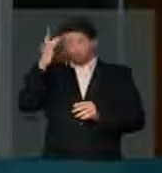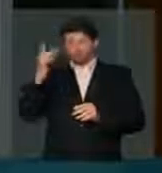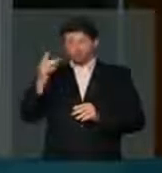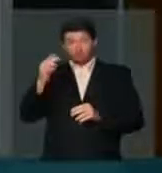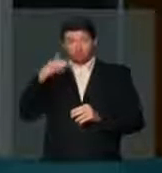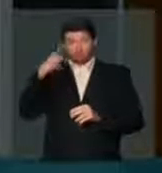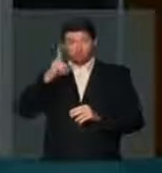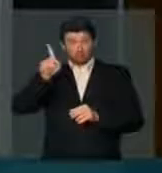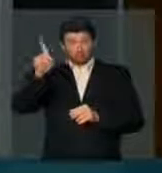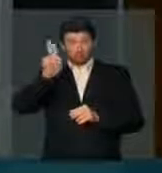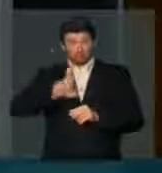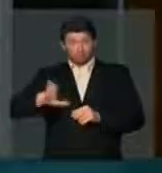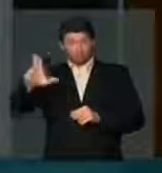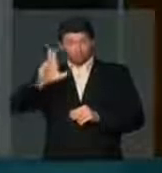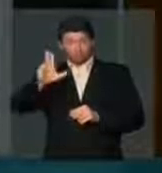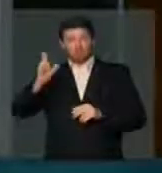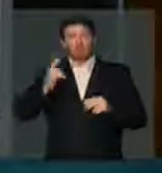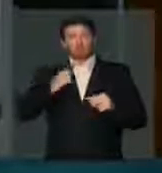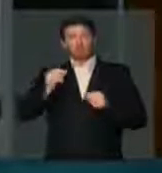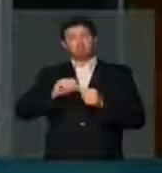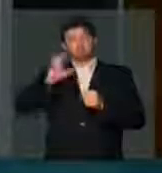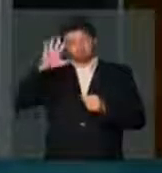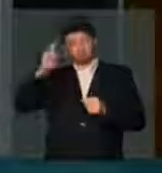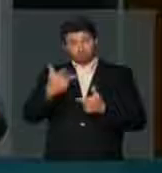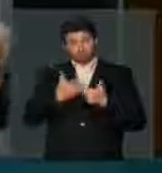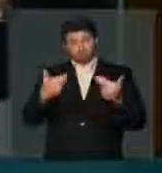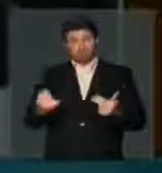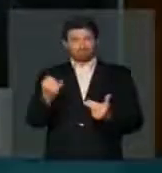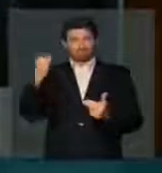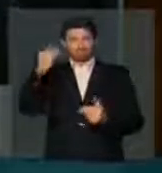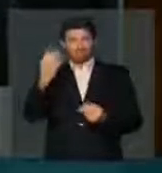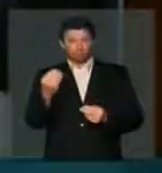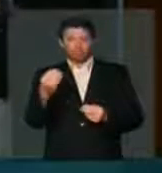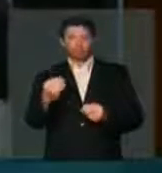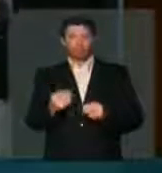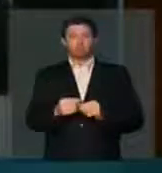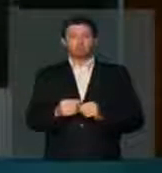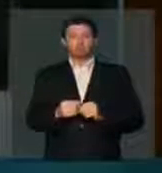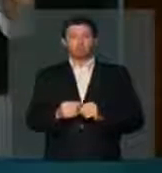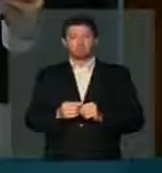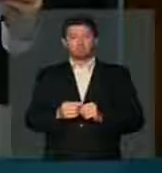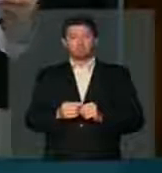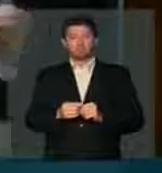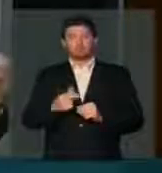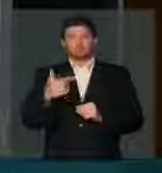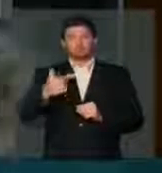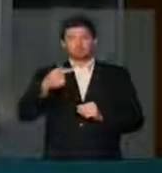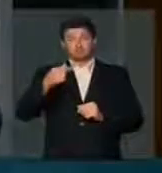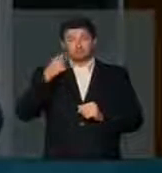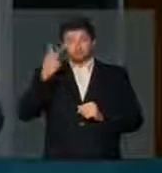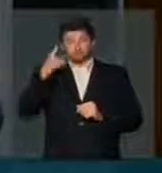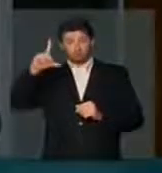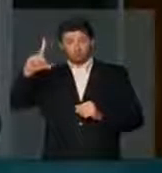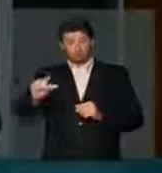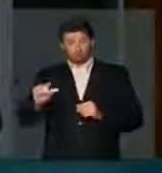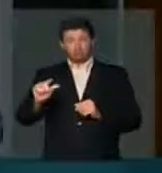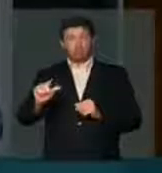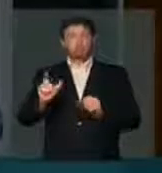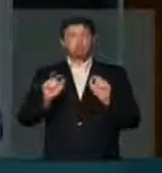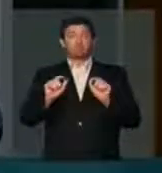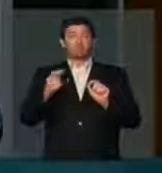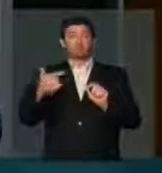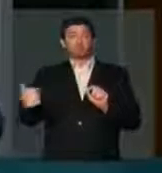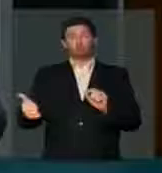de Uberlândia, que estão tomando uma medida muito importante, baixando do quórum deles de 27 vereadores para